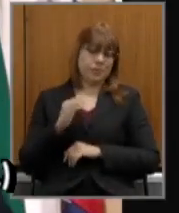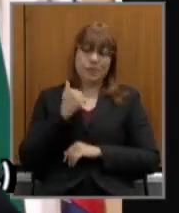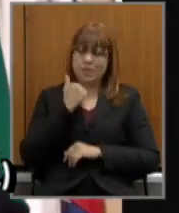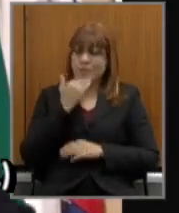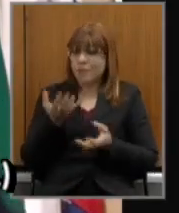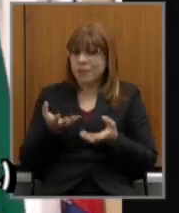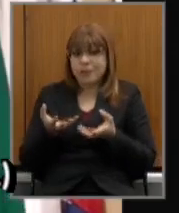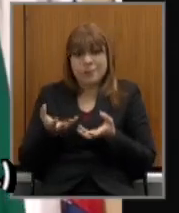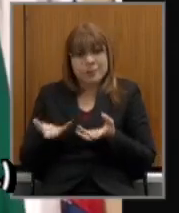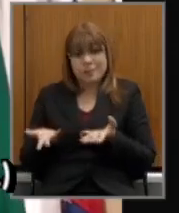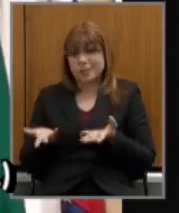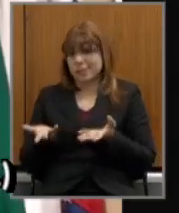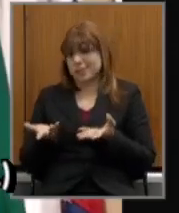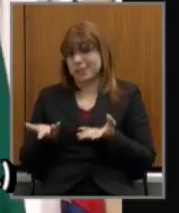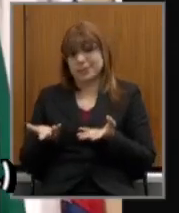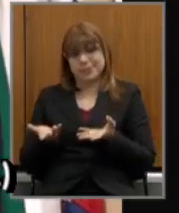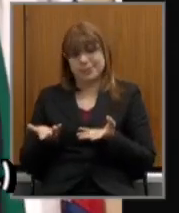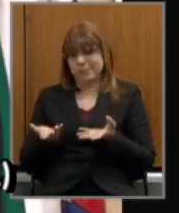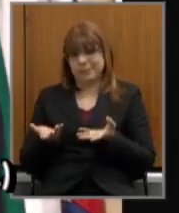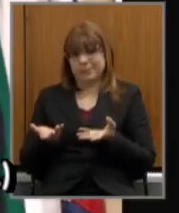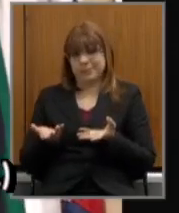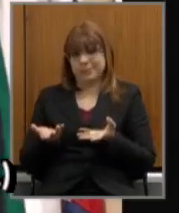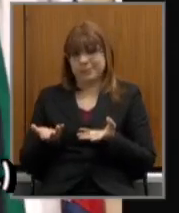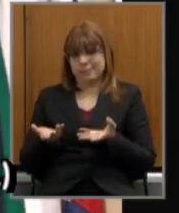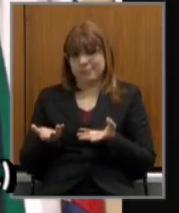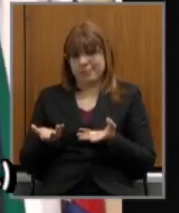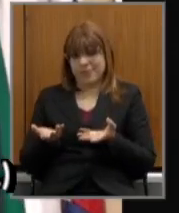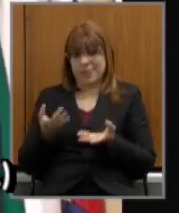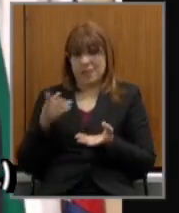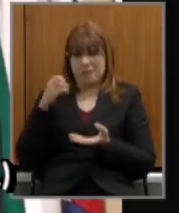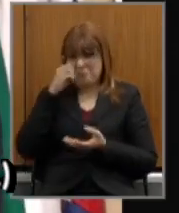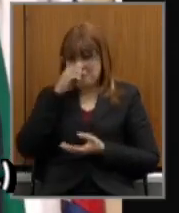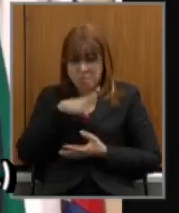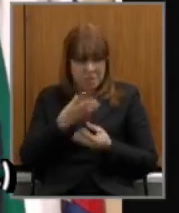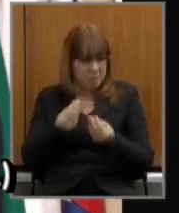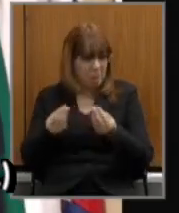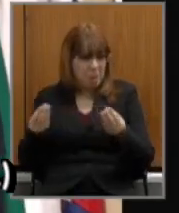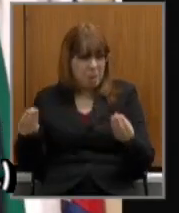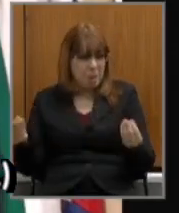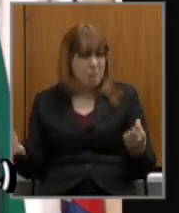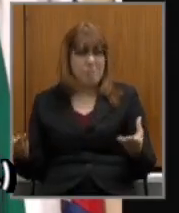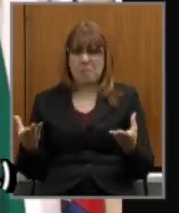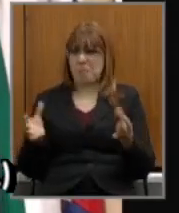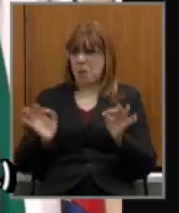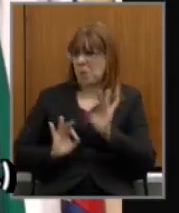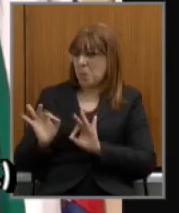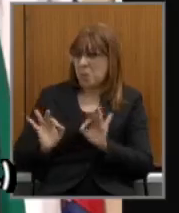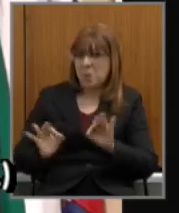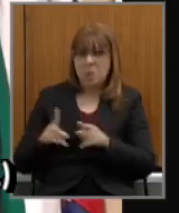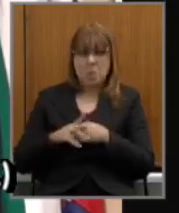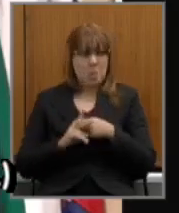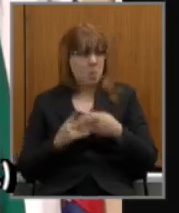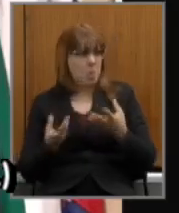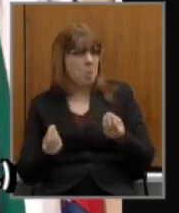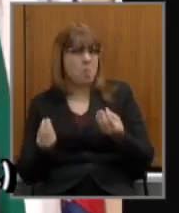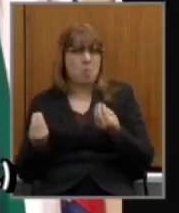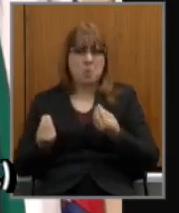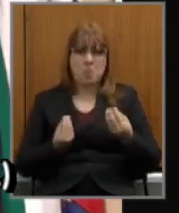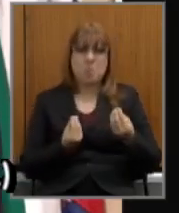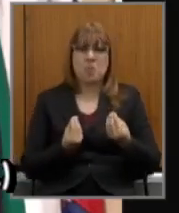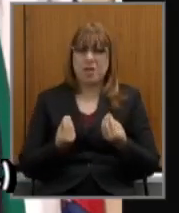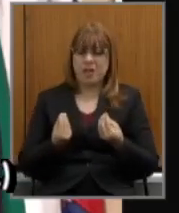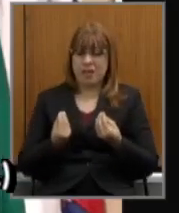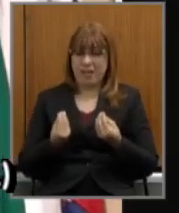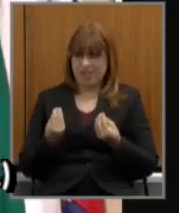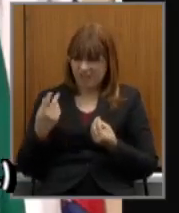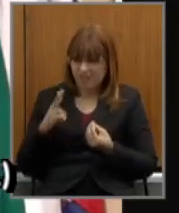assumir um enfrentamento com a criminalidade violenta e extremamente organizada como está hoje só para ser